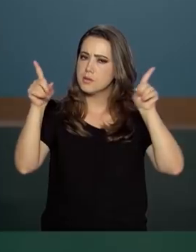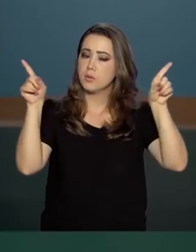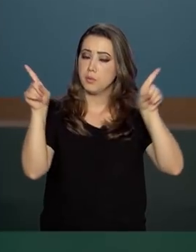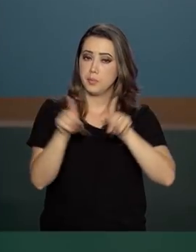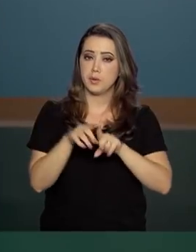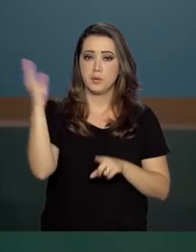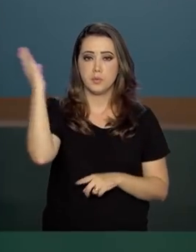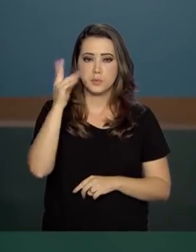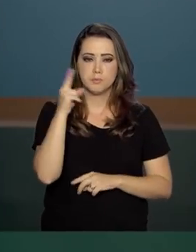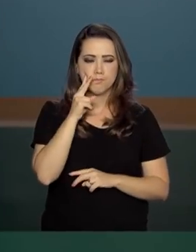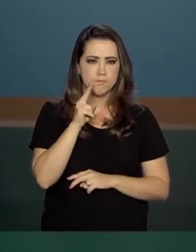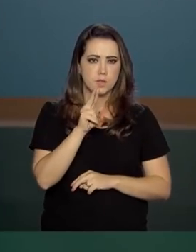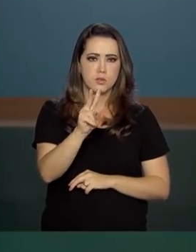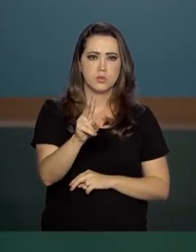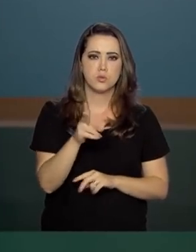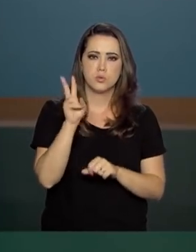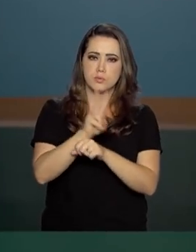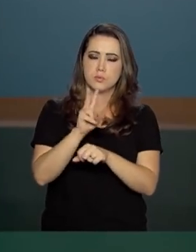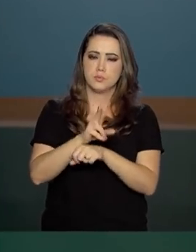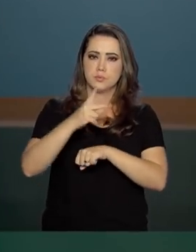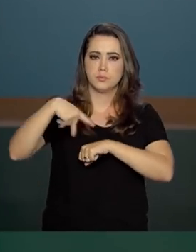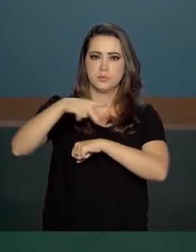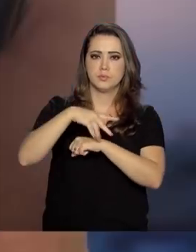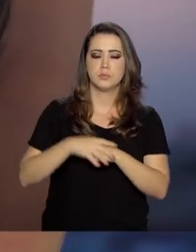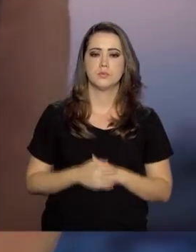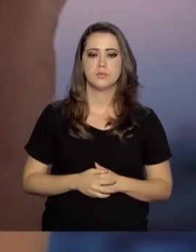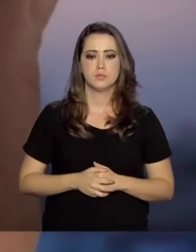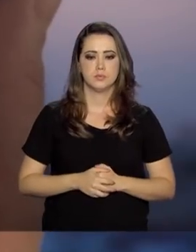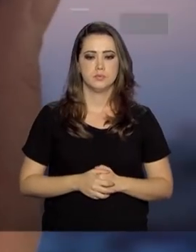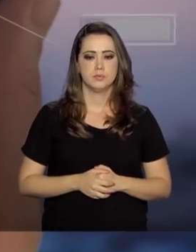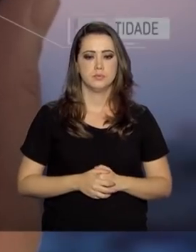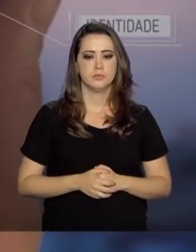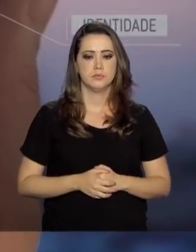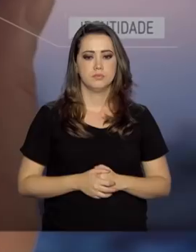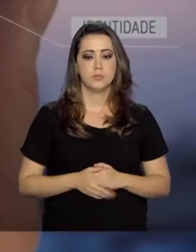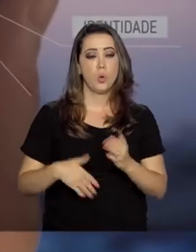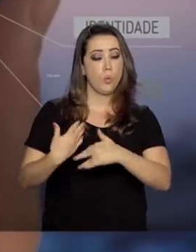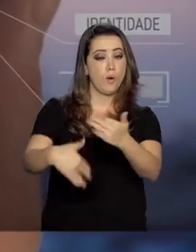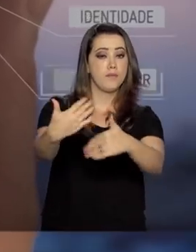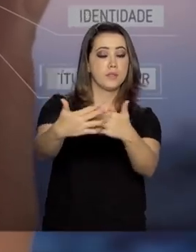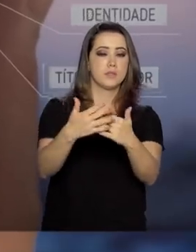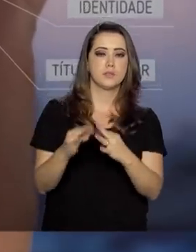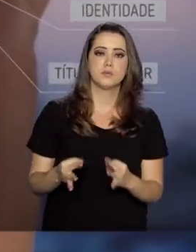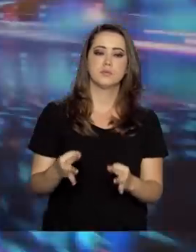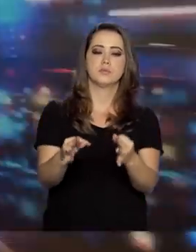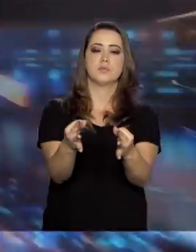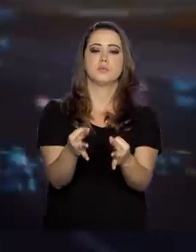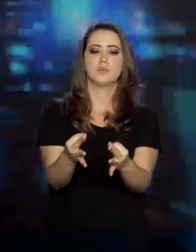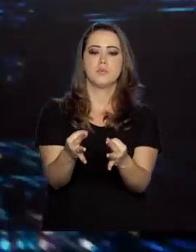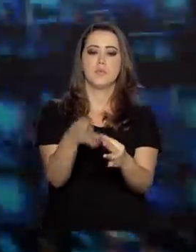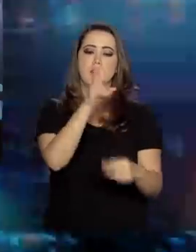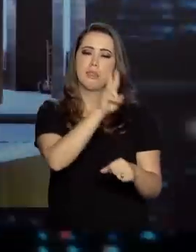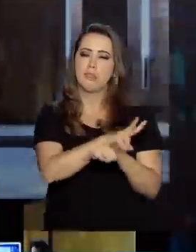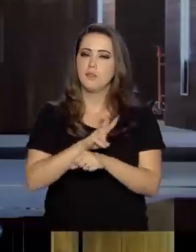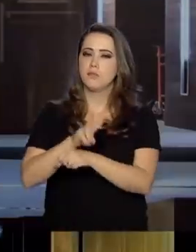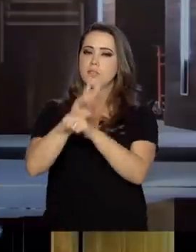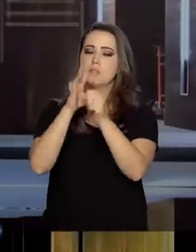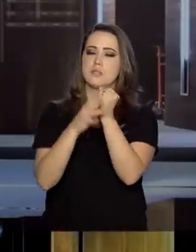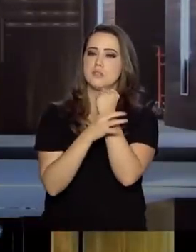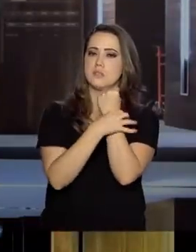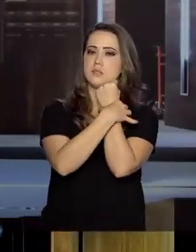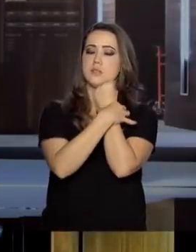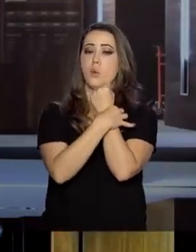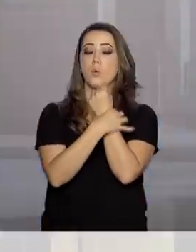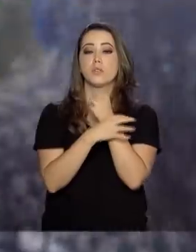E o Brasil está de olho na defesa do país. Com o avanço da tecnologia, a defesa e a segurança